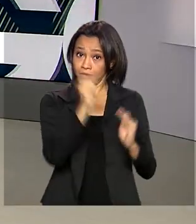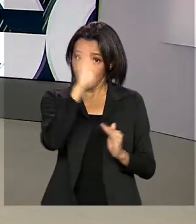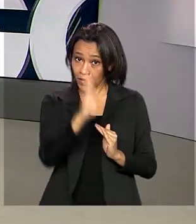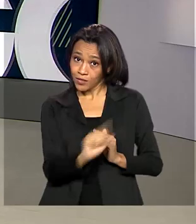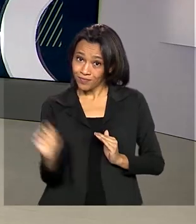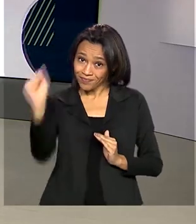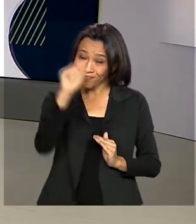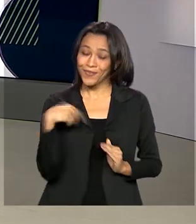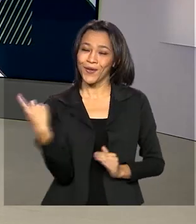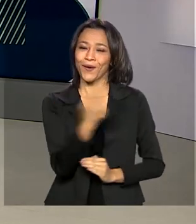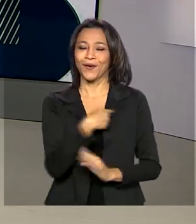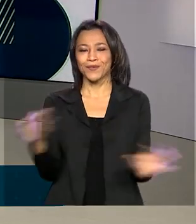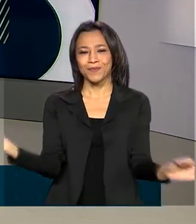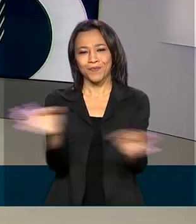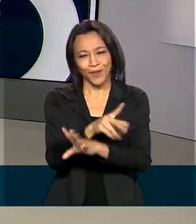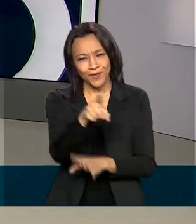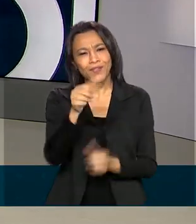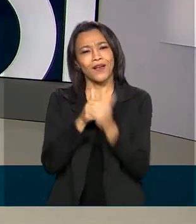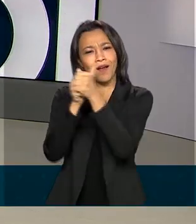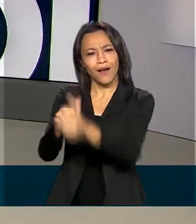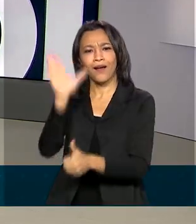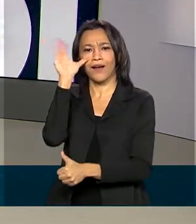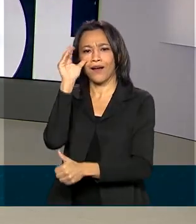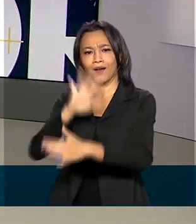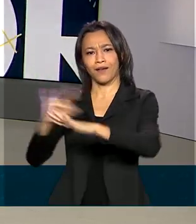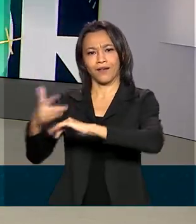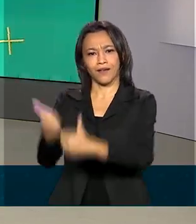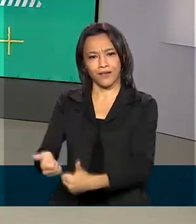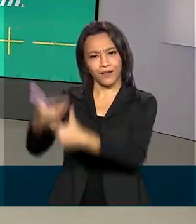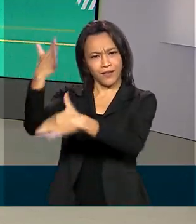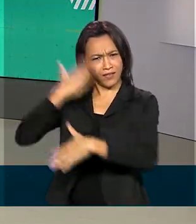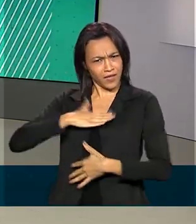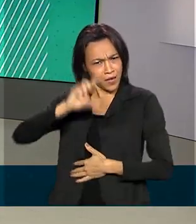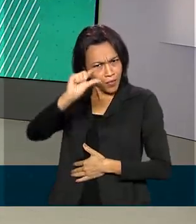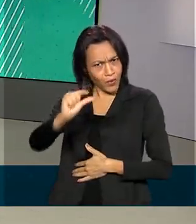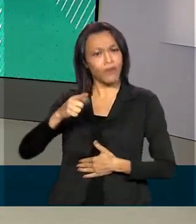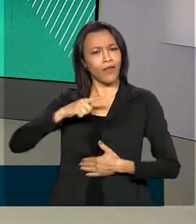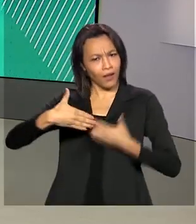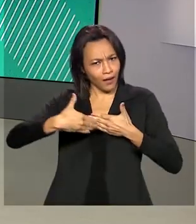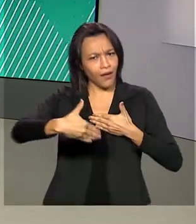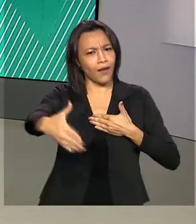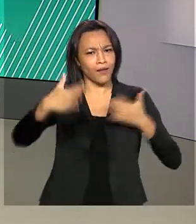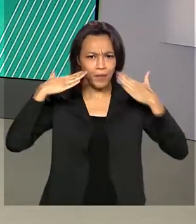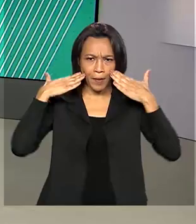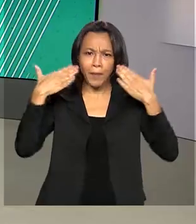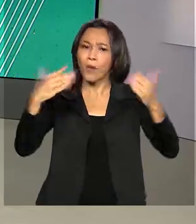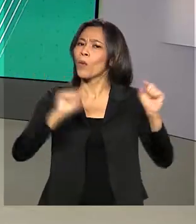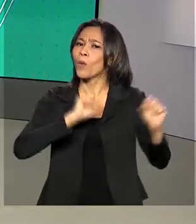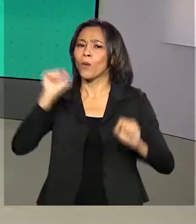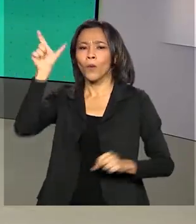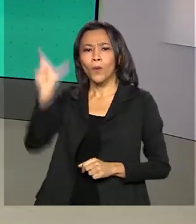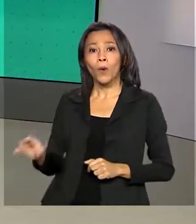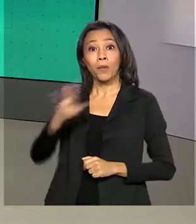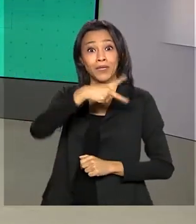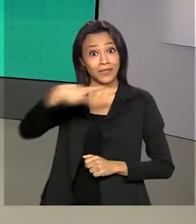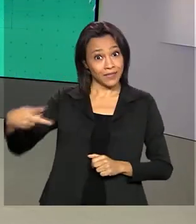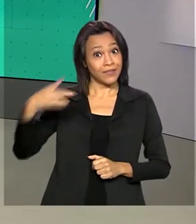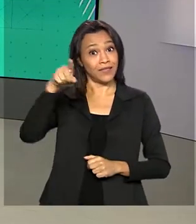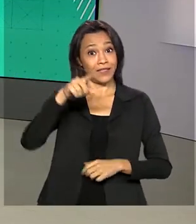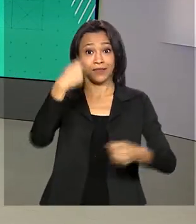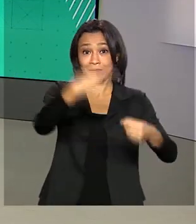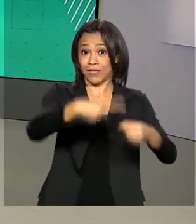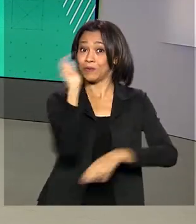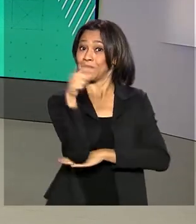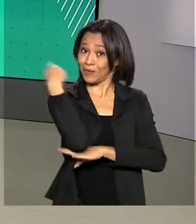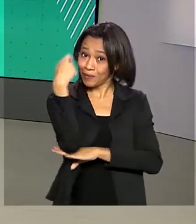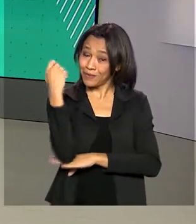A gente fica por aqui. Nos acompanhe também pelas redes sociais. Daqui a pouquinho tem transmissão ao vivo do presidente direto de Bagé, no Rio Grande